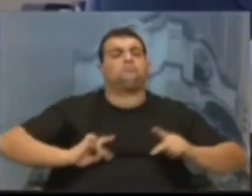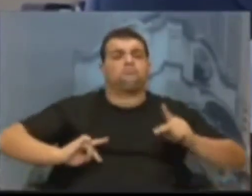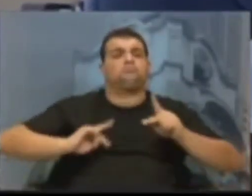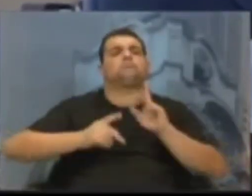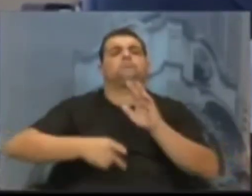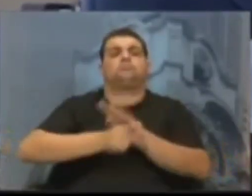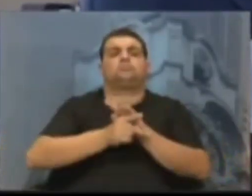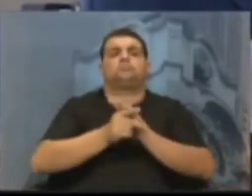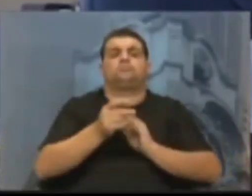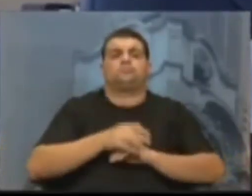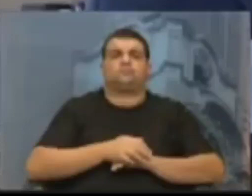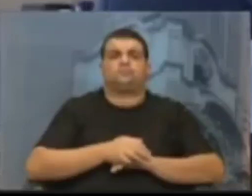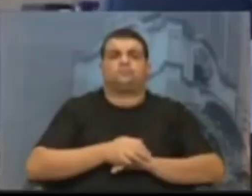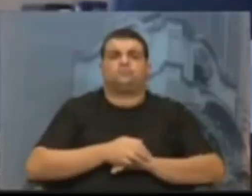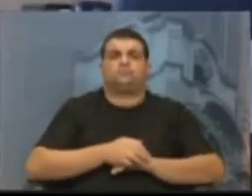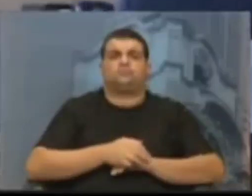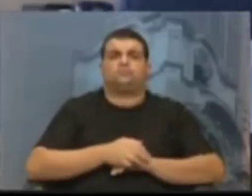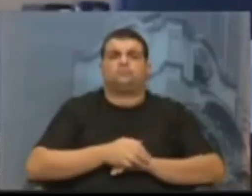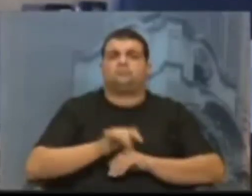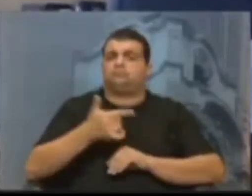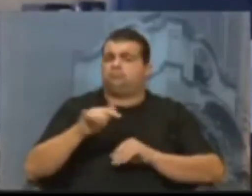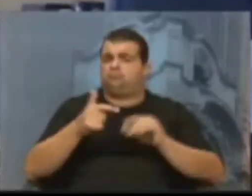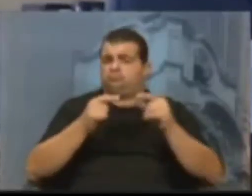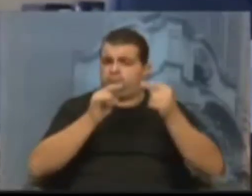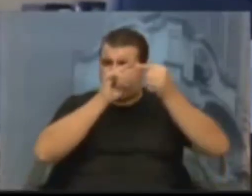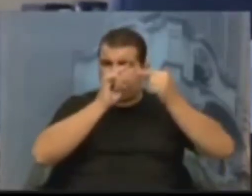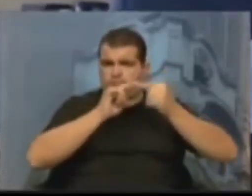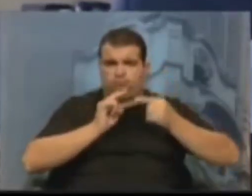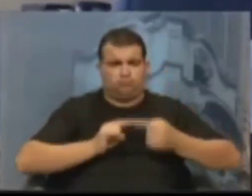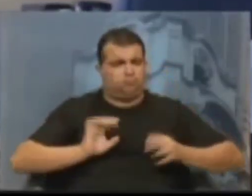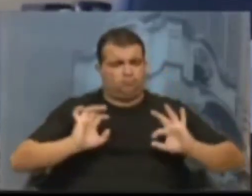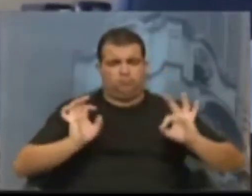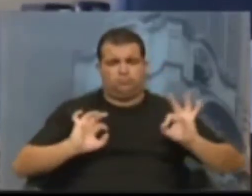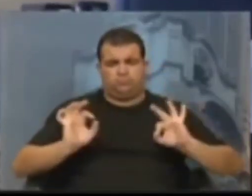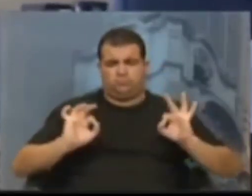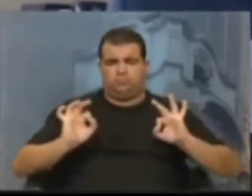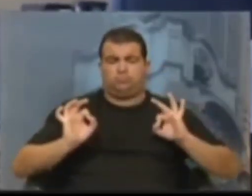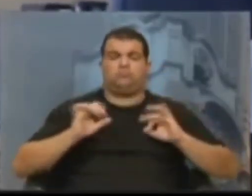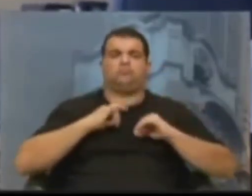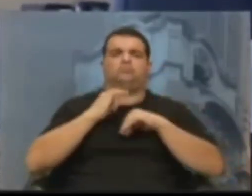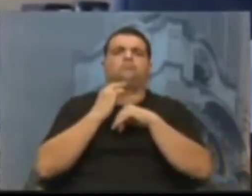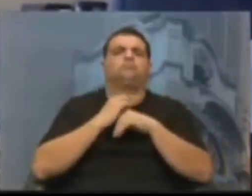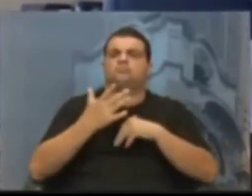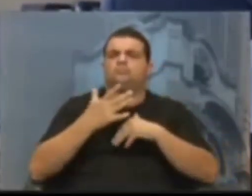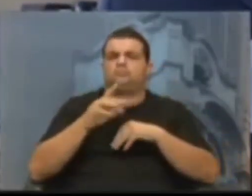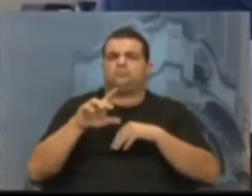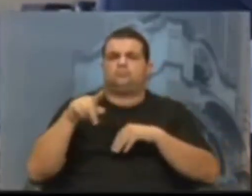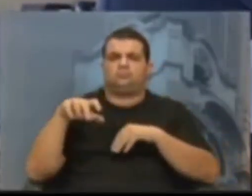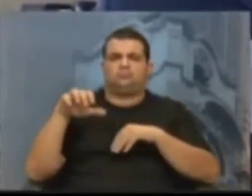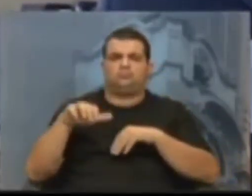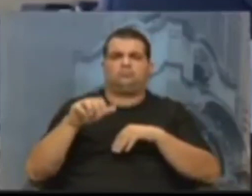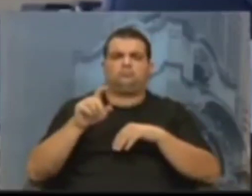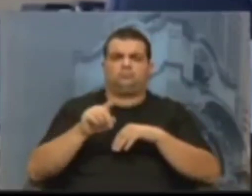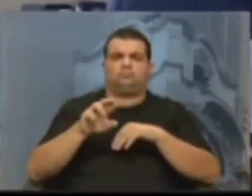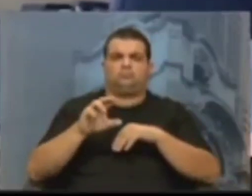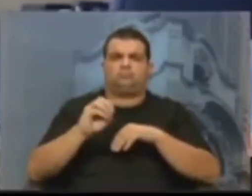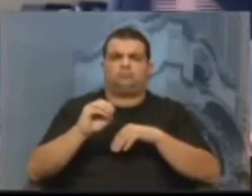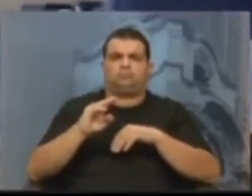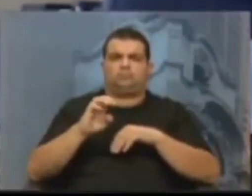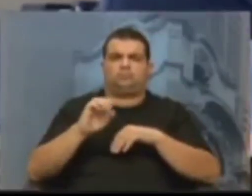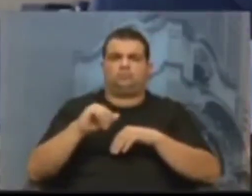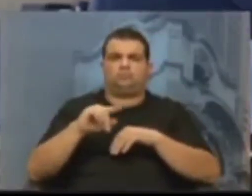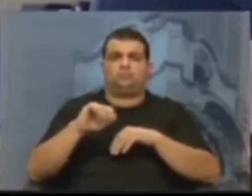não faz sentido que nós tenhamos a Procempa com a